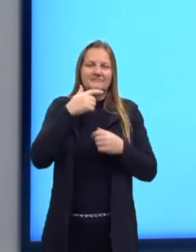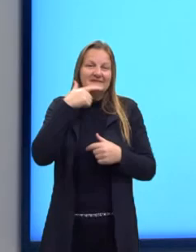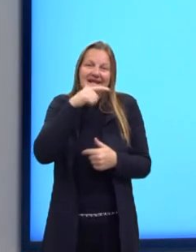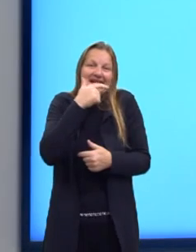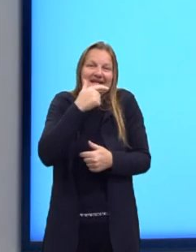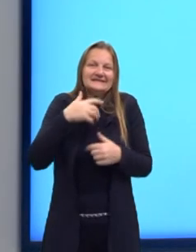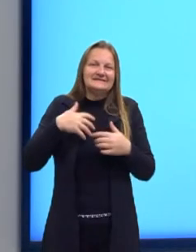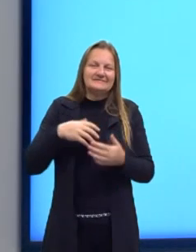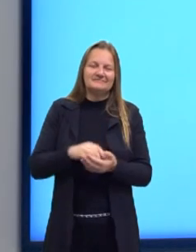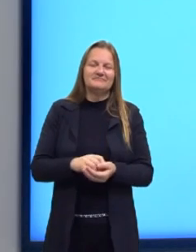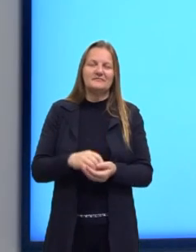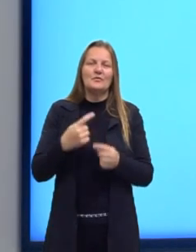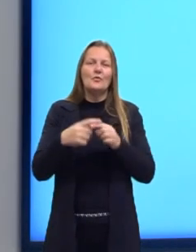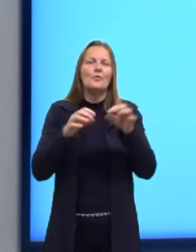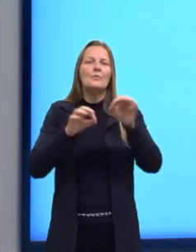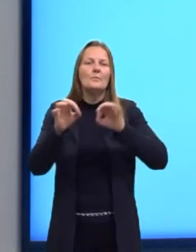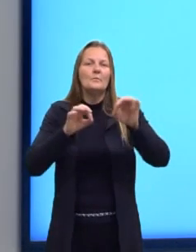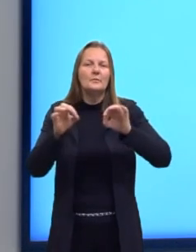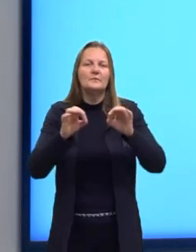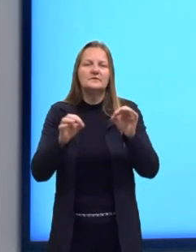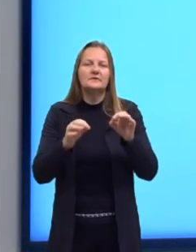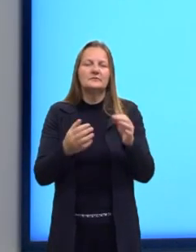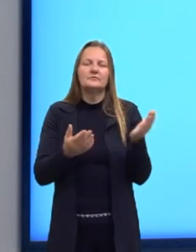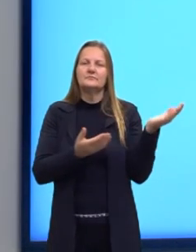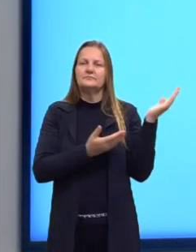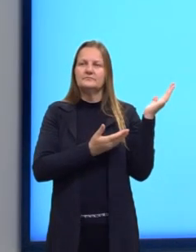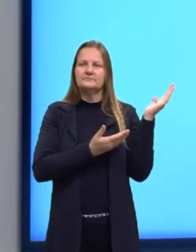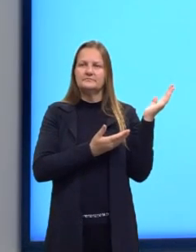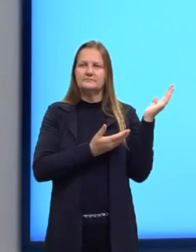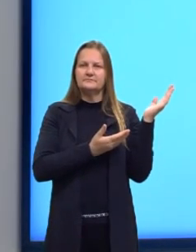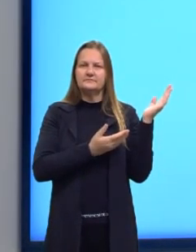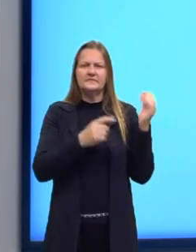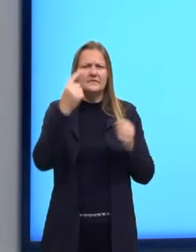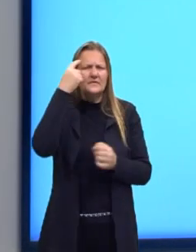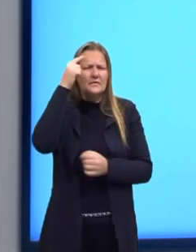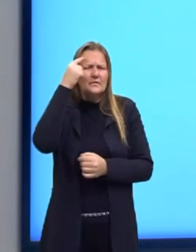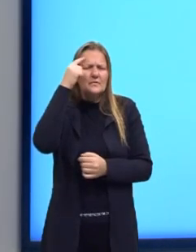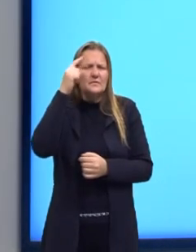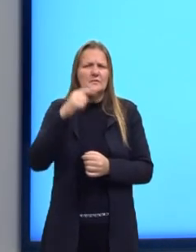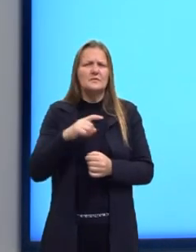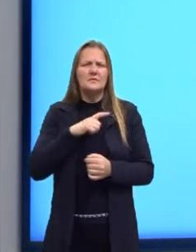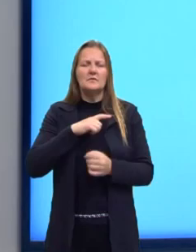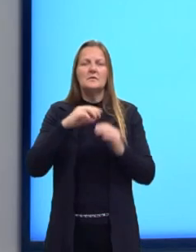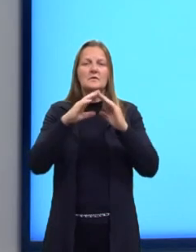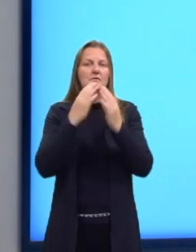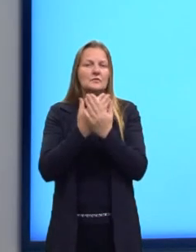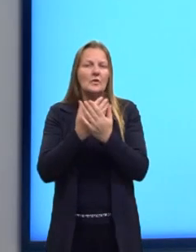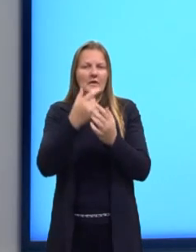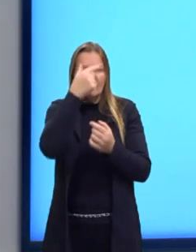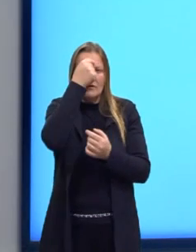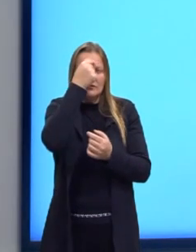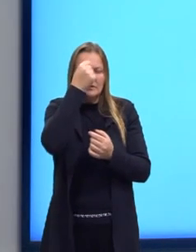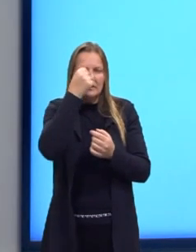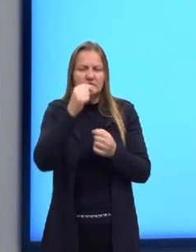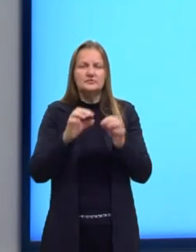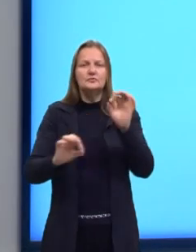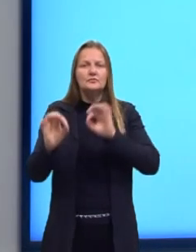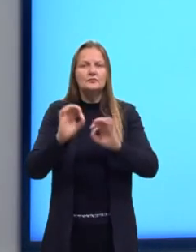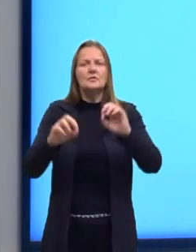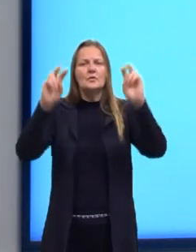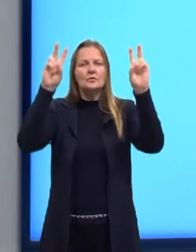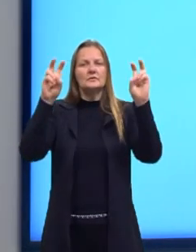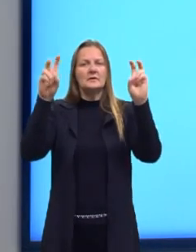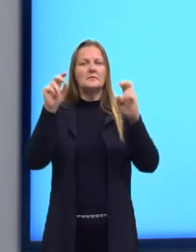a pergunta é, o projeto Mappiness, idealizado pela London School of Economics, ocupa-se do tema